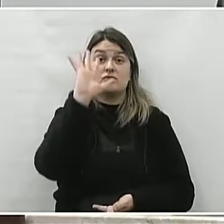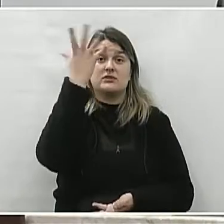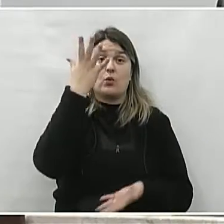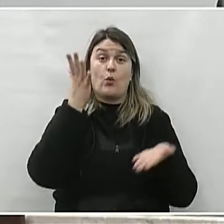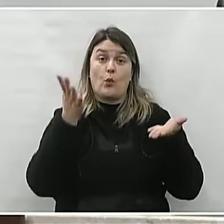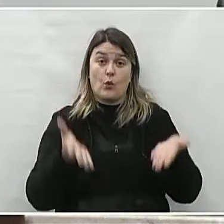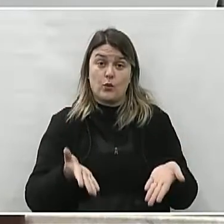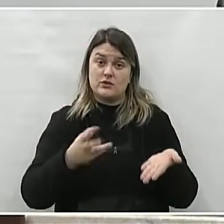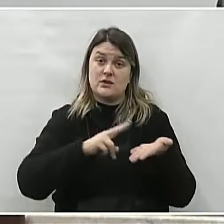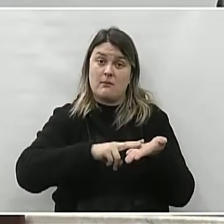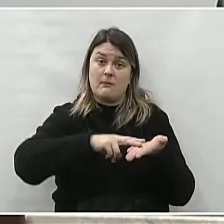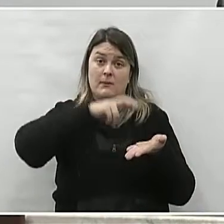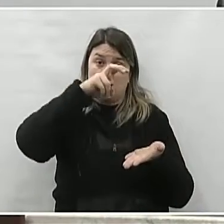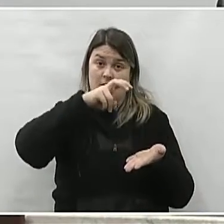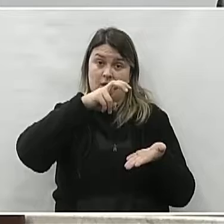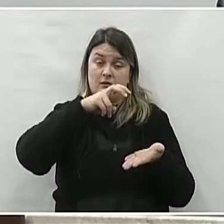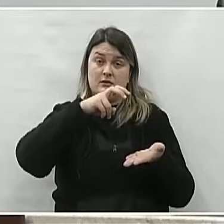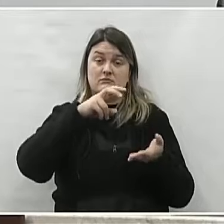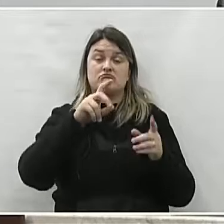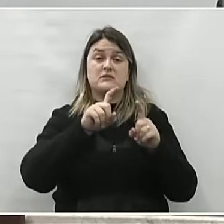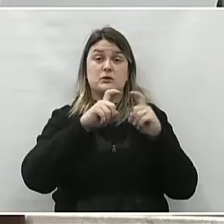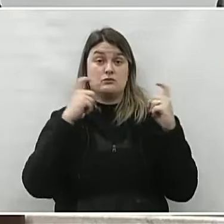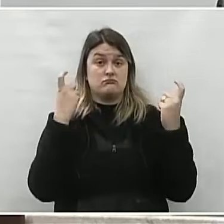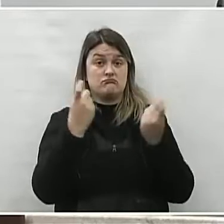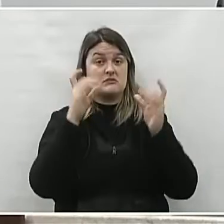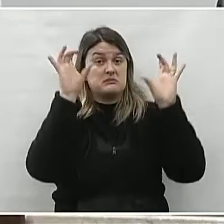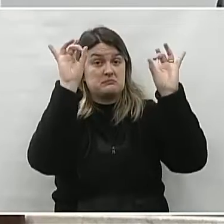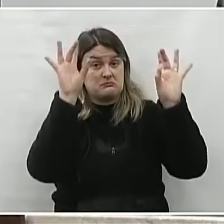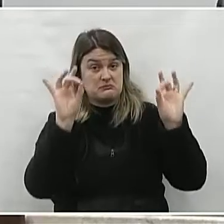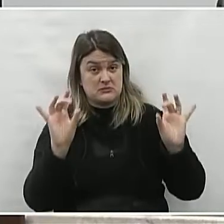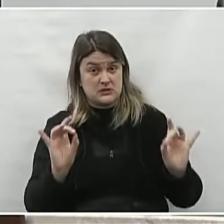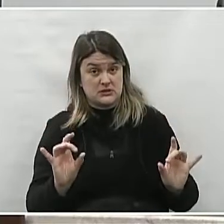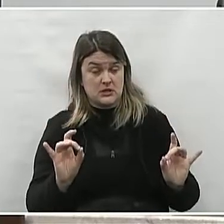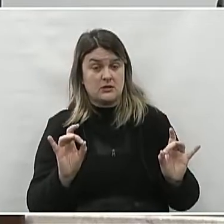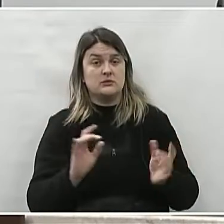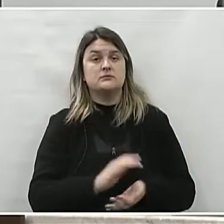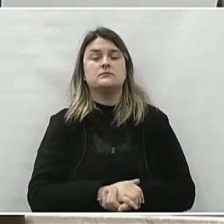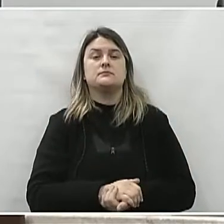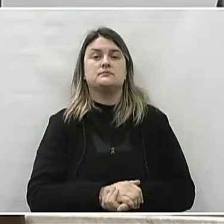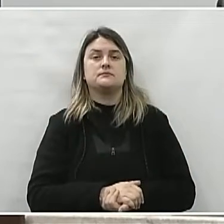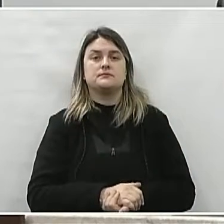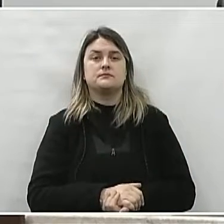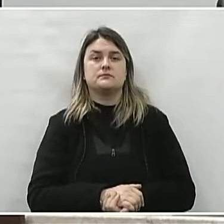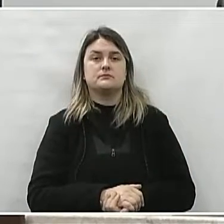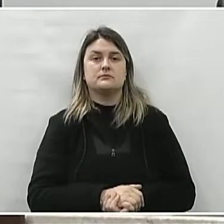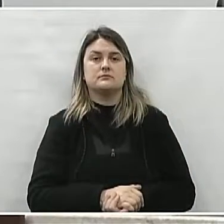solene que aconteceu hoje pela manhã, o qual foi